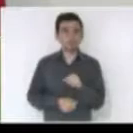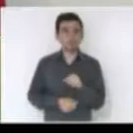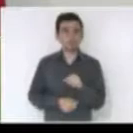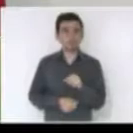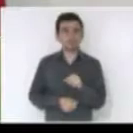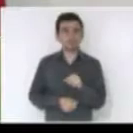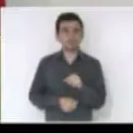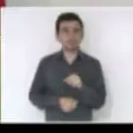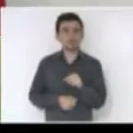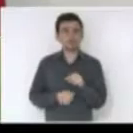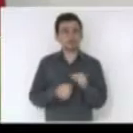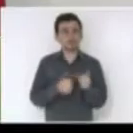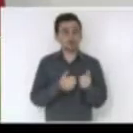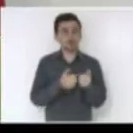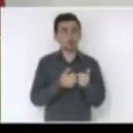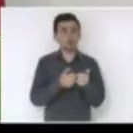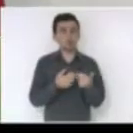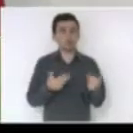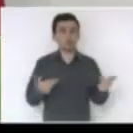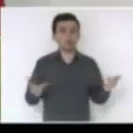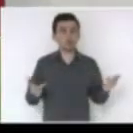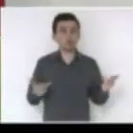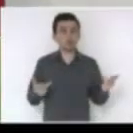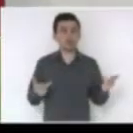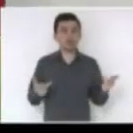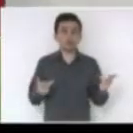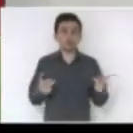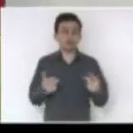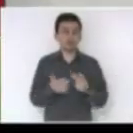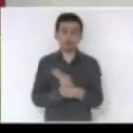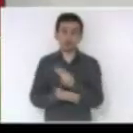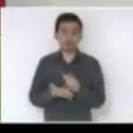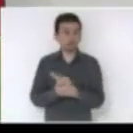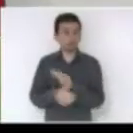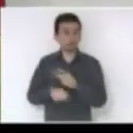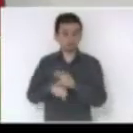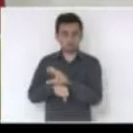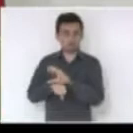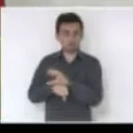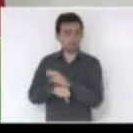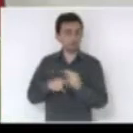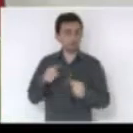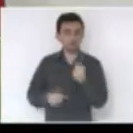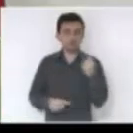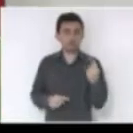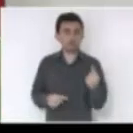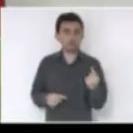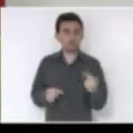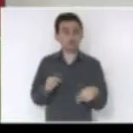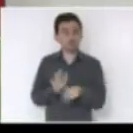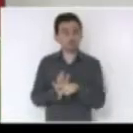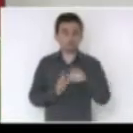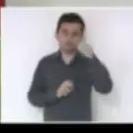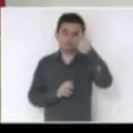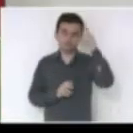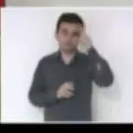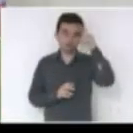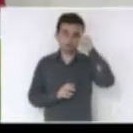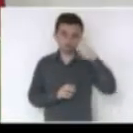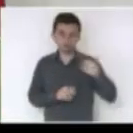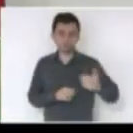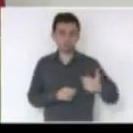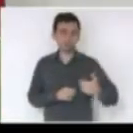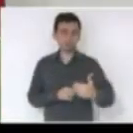ano, uma série de despesas liquidadas. Então, burla a Constituição. Isso é uma prática do cotidiano aqui em Santa Catarina.